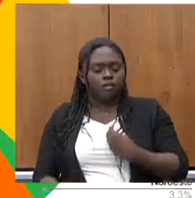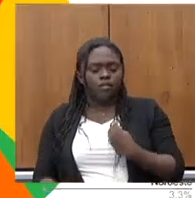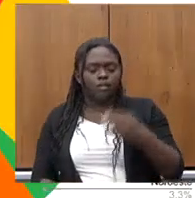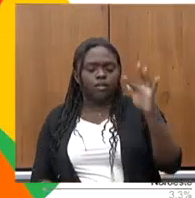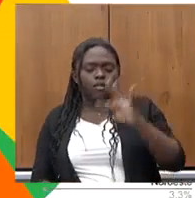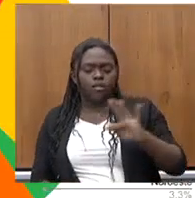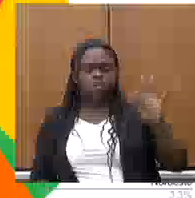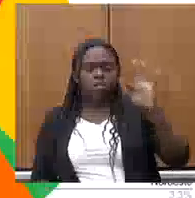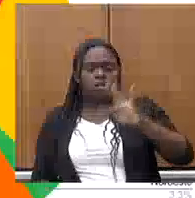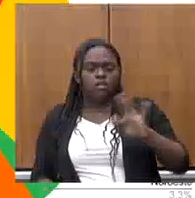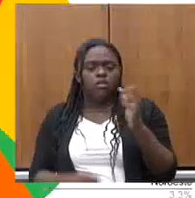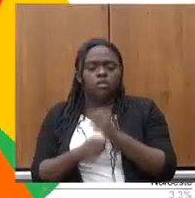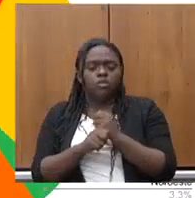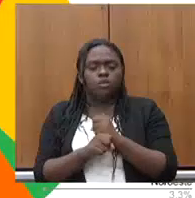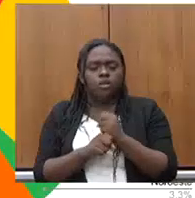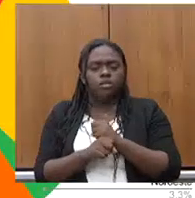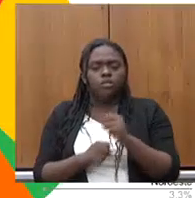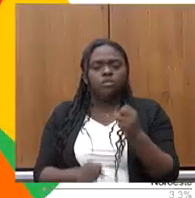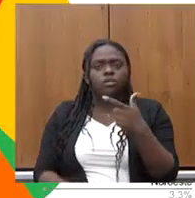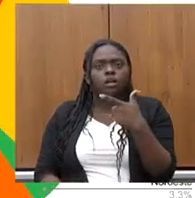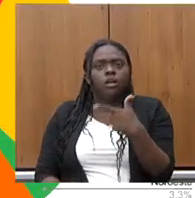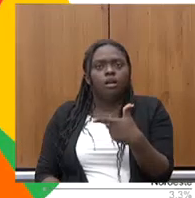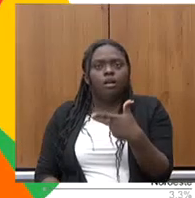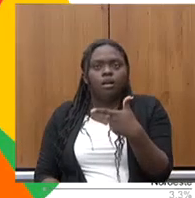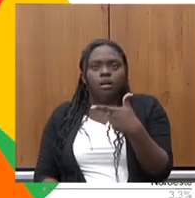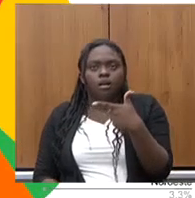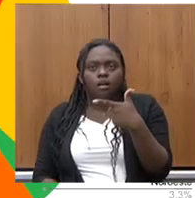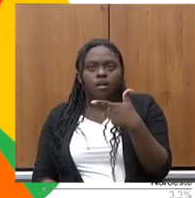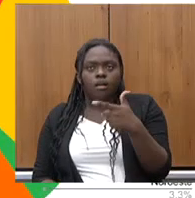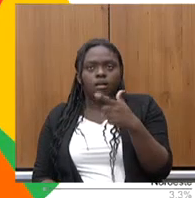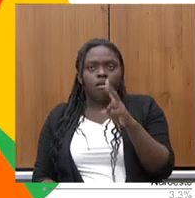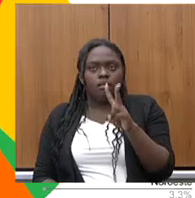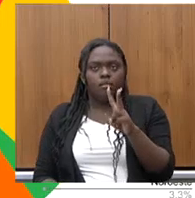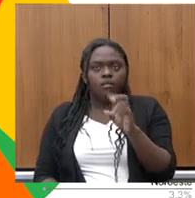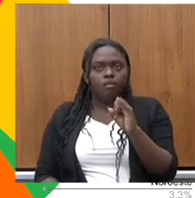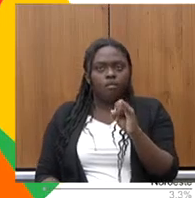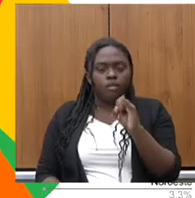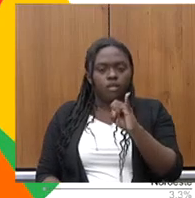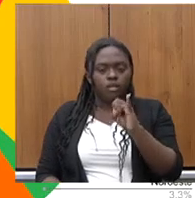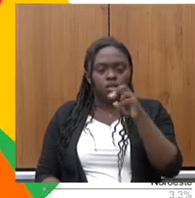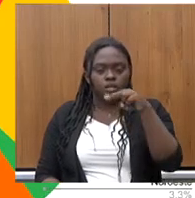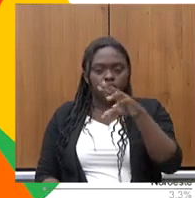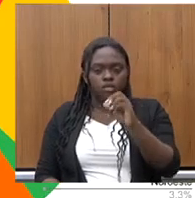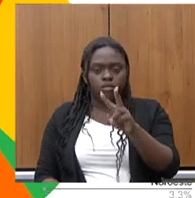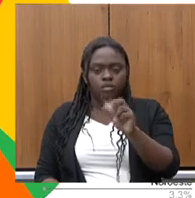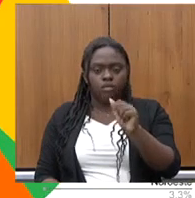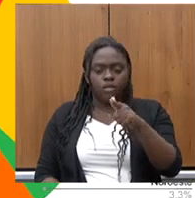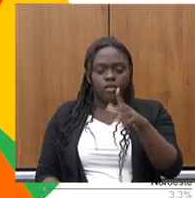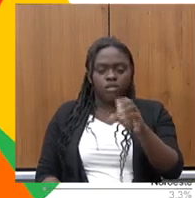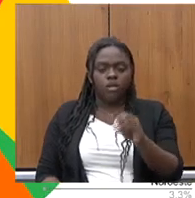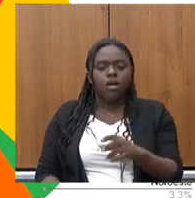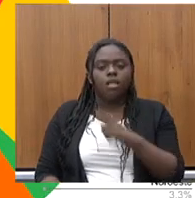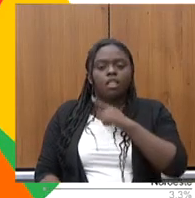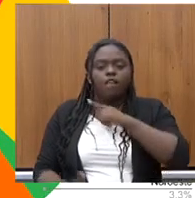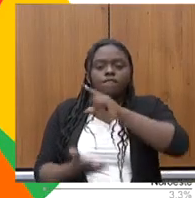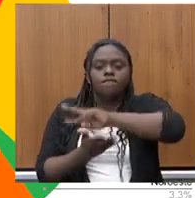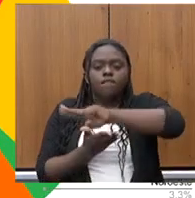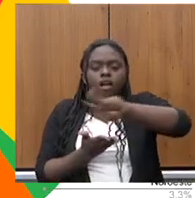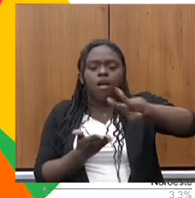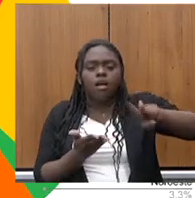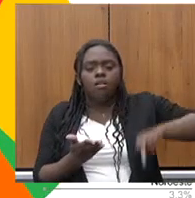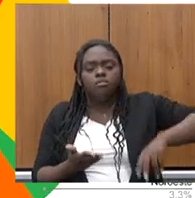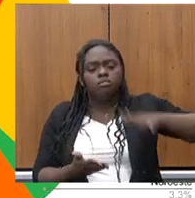em empreendedorismo e inovação, que consiste em uma série de ações que são desenvolvidas com vários